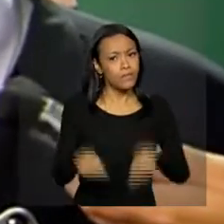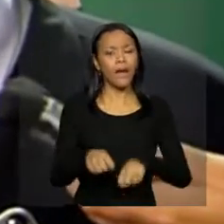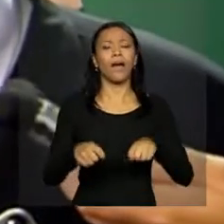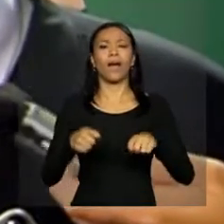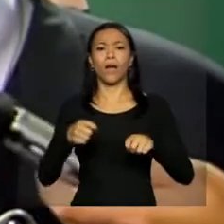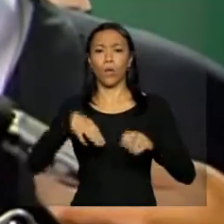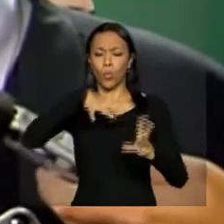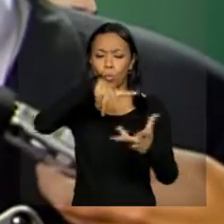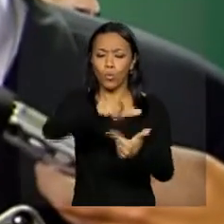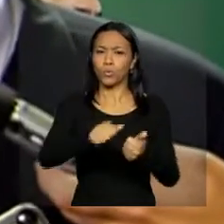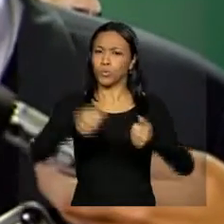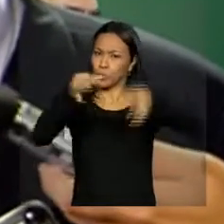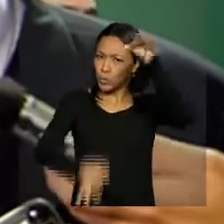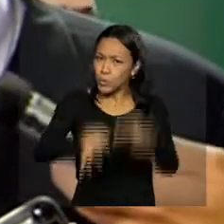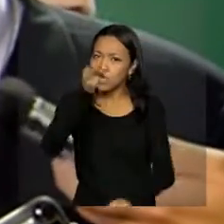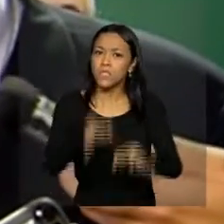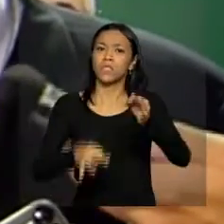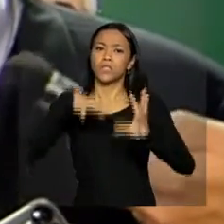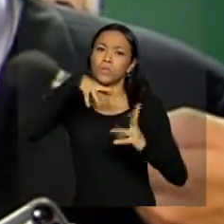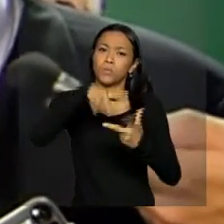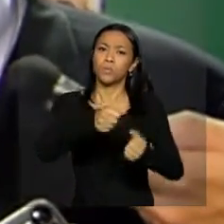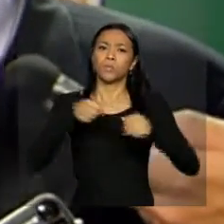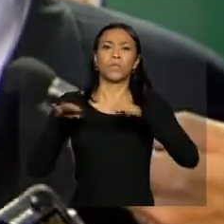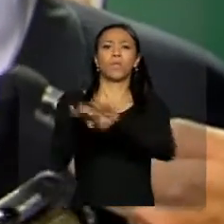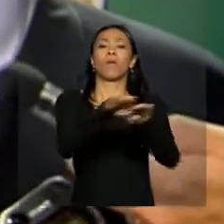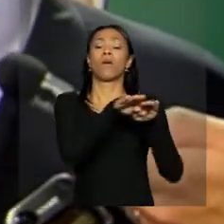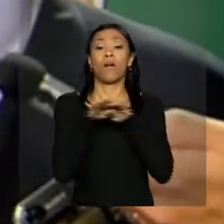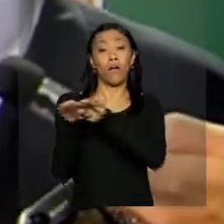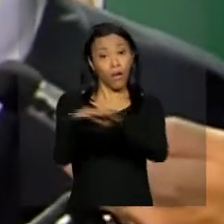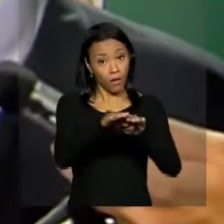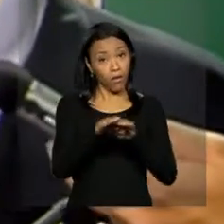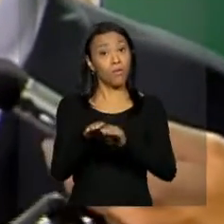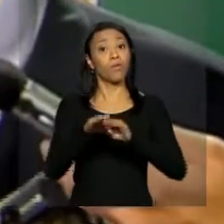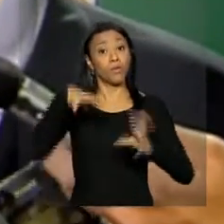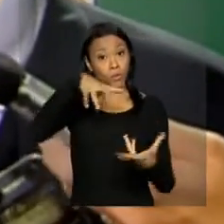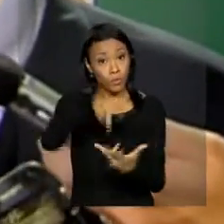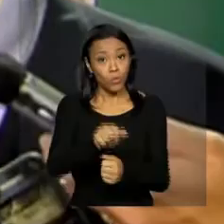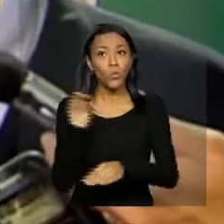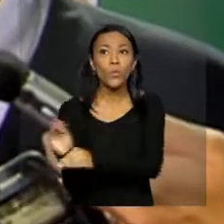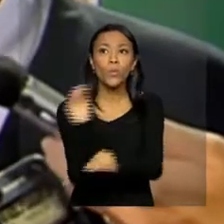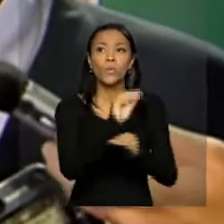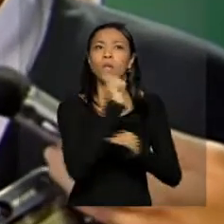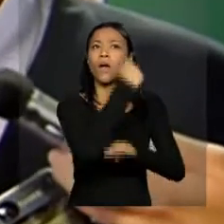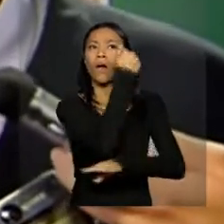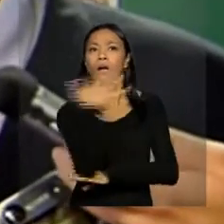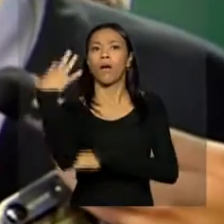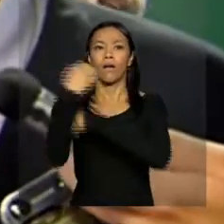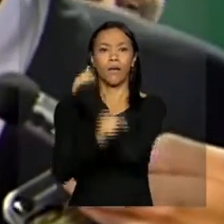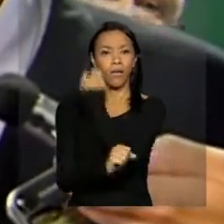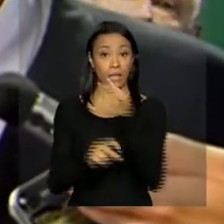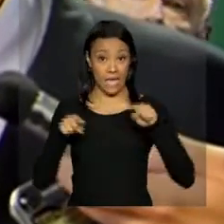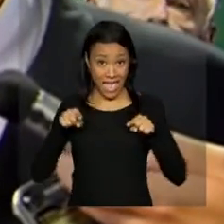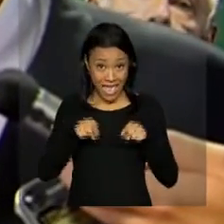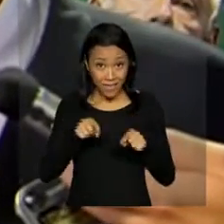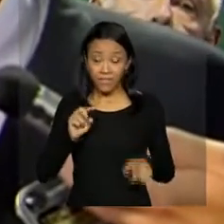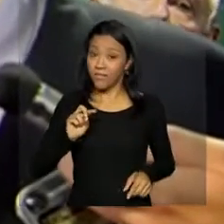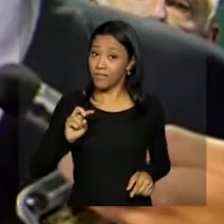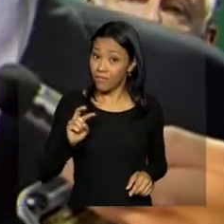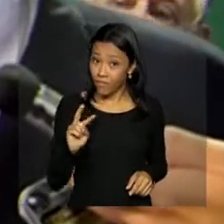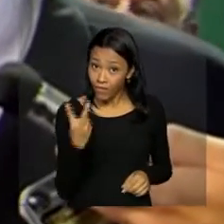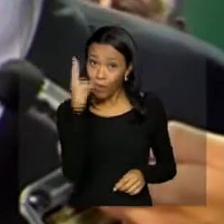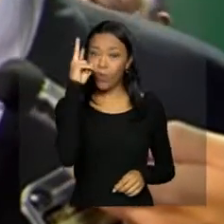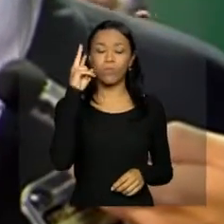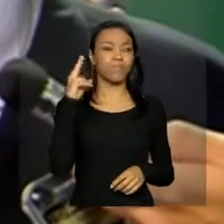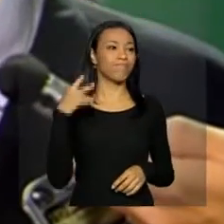Um mundo com mais justiça, um mundo com mais igualdade, um mundo mais sustentável do ponto de vista ambiental. E esses valores são valores que